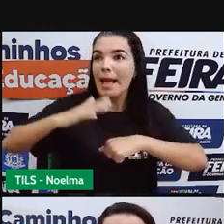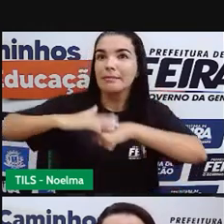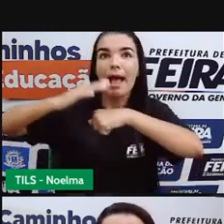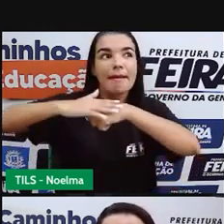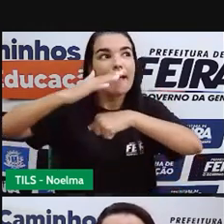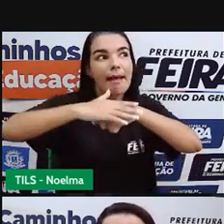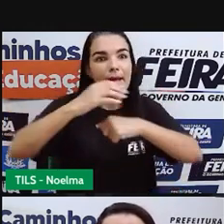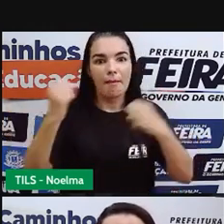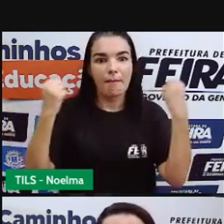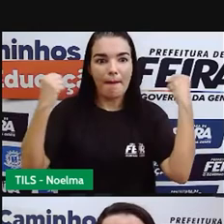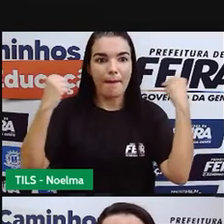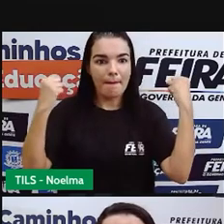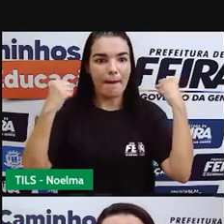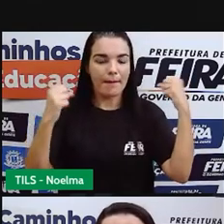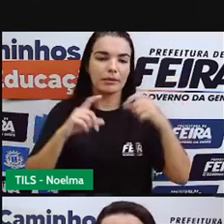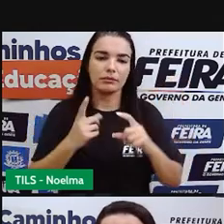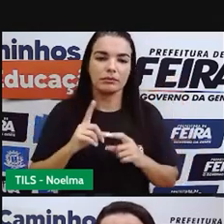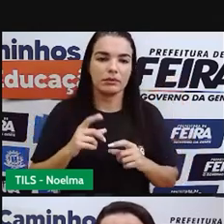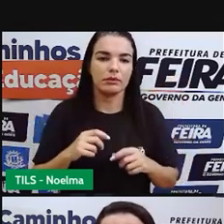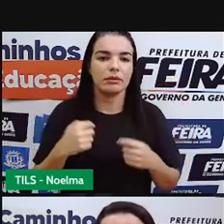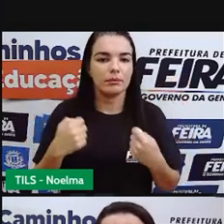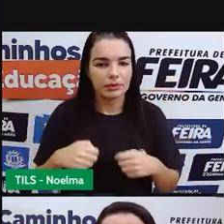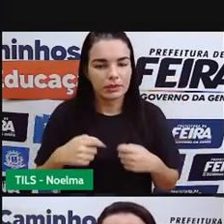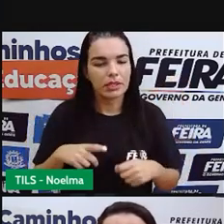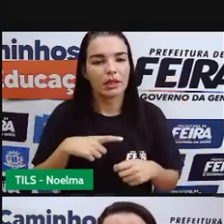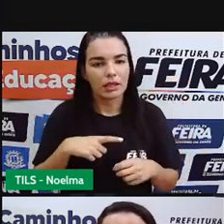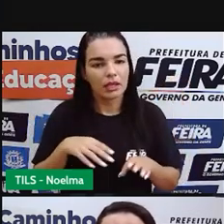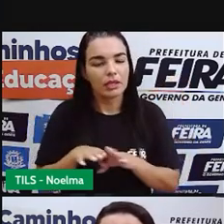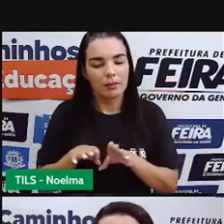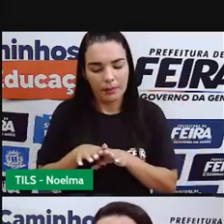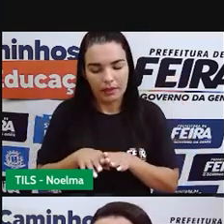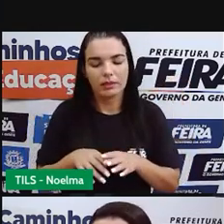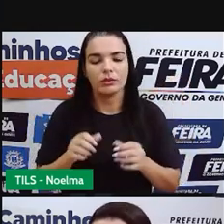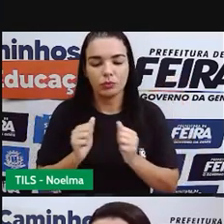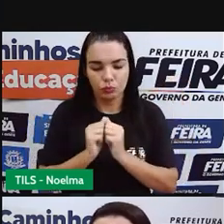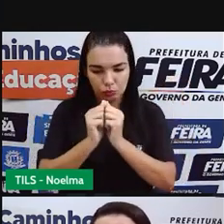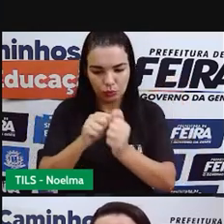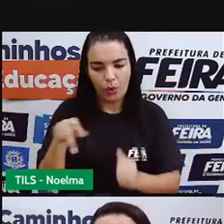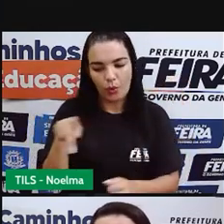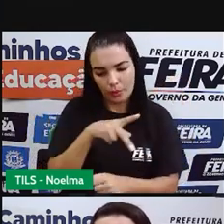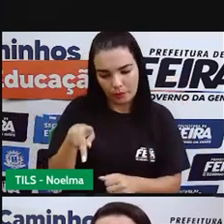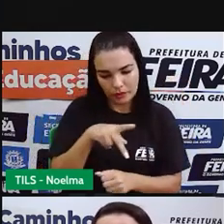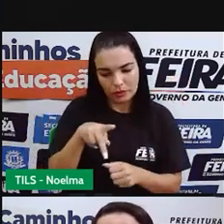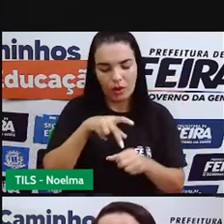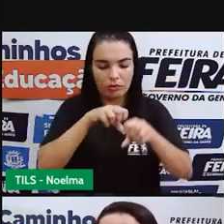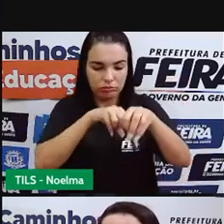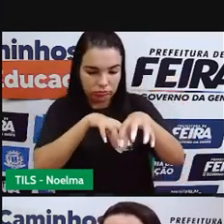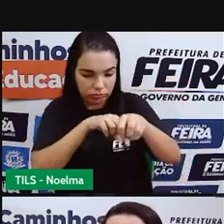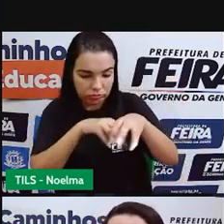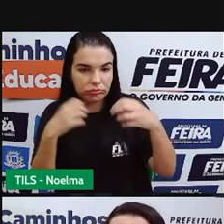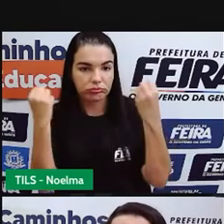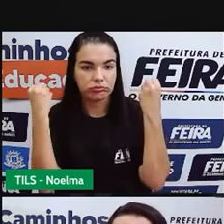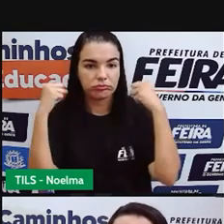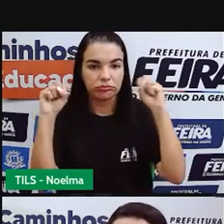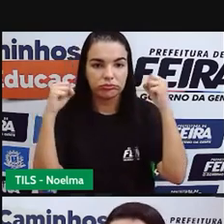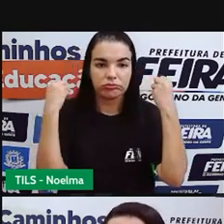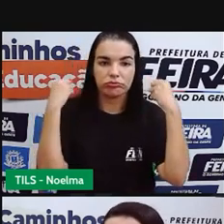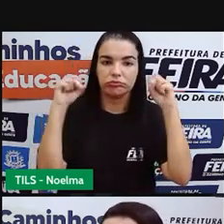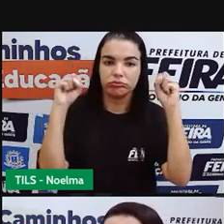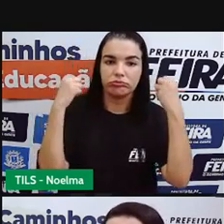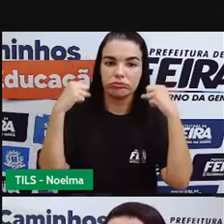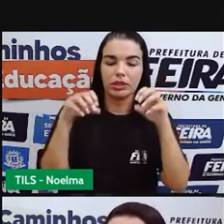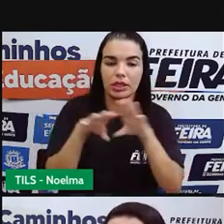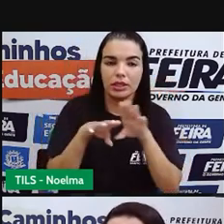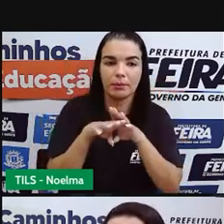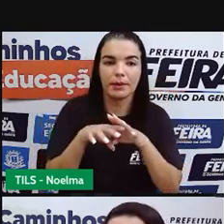Então, essa parte também de acompanhamento da atividade física é muito interessante, é muito importante. Fora a parte psicológica, né?